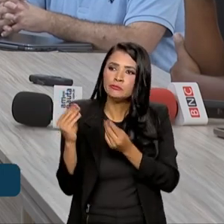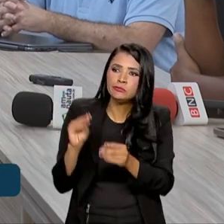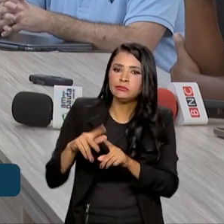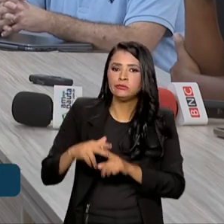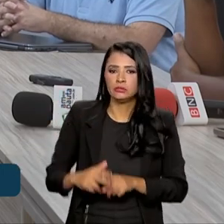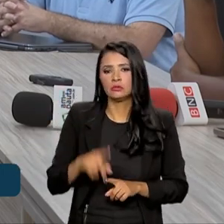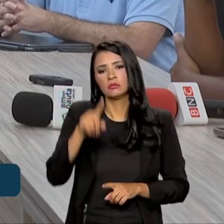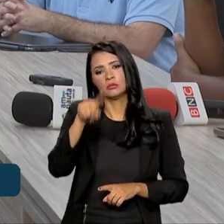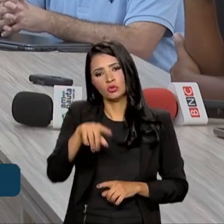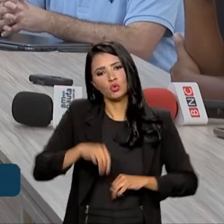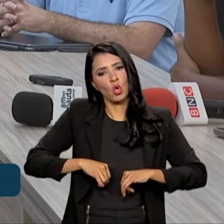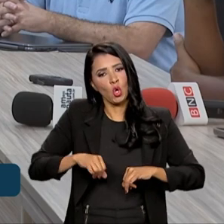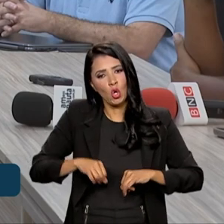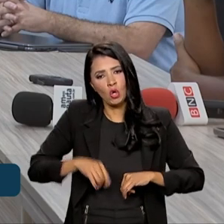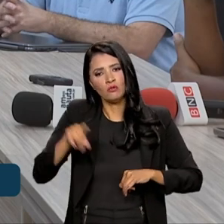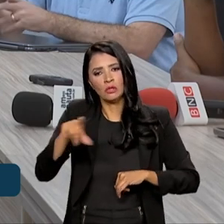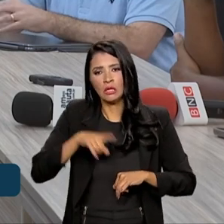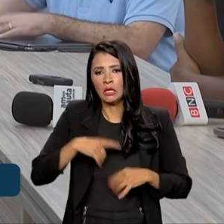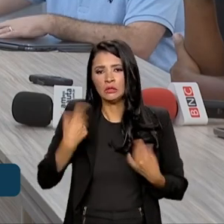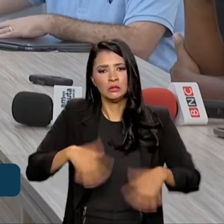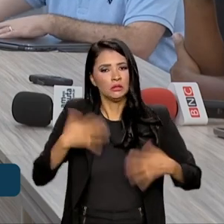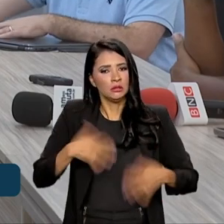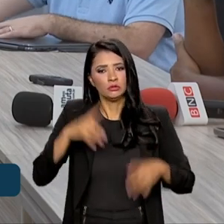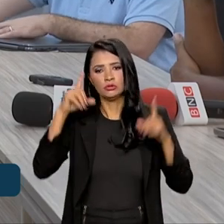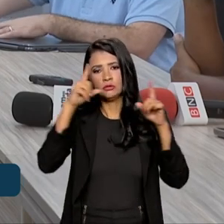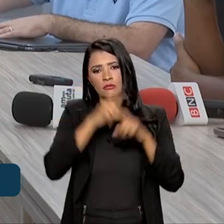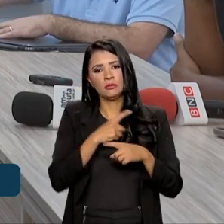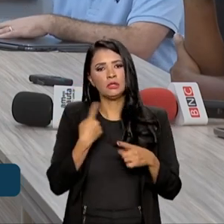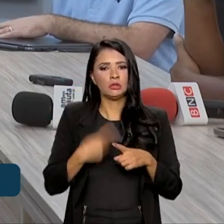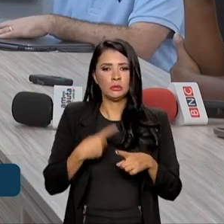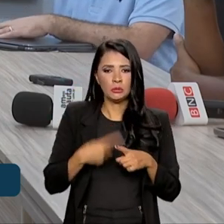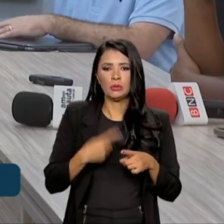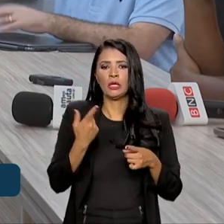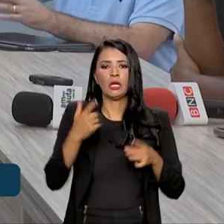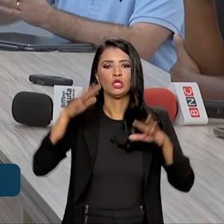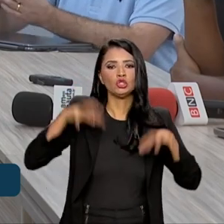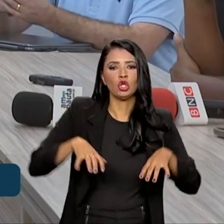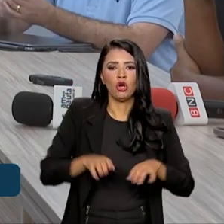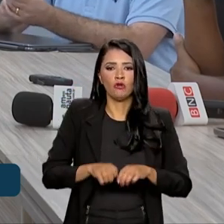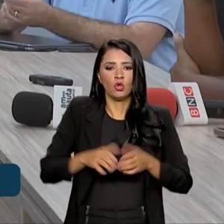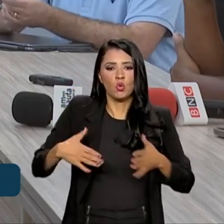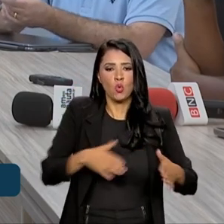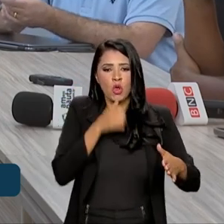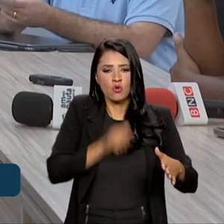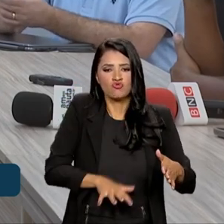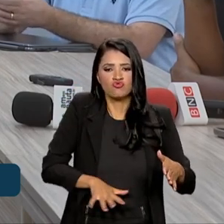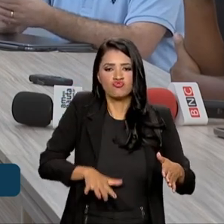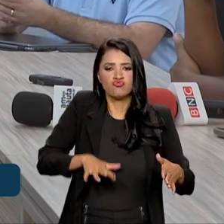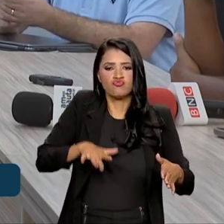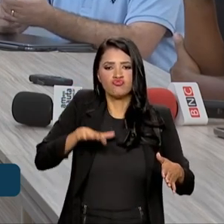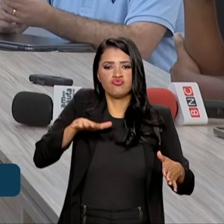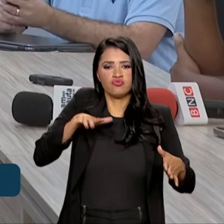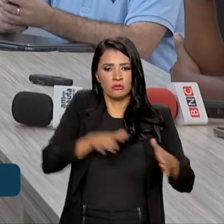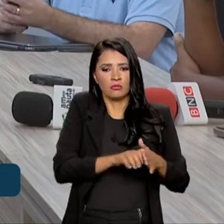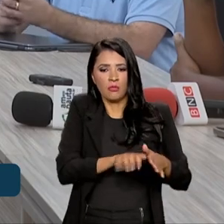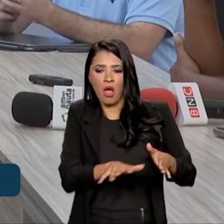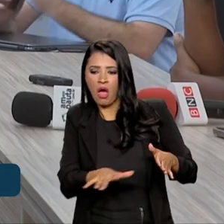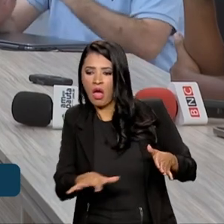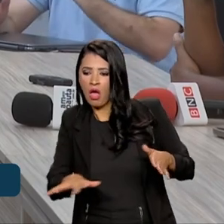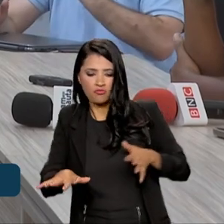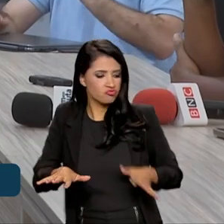que sofre muito com essa questão da enchente e da vazante do Rio Amazonas.